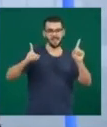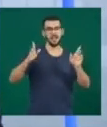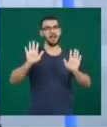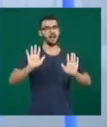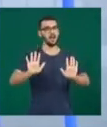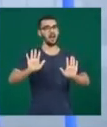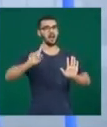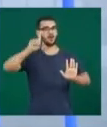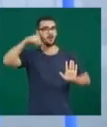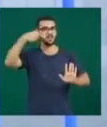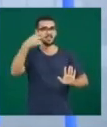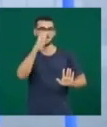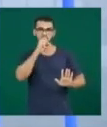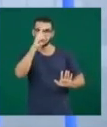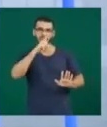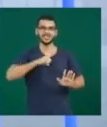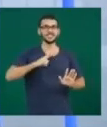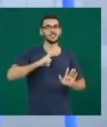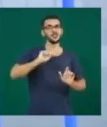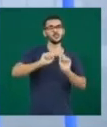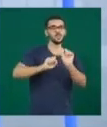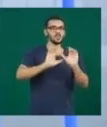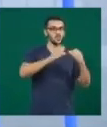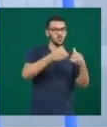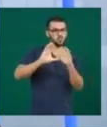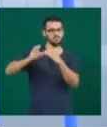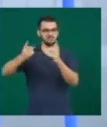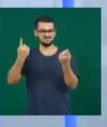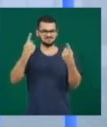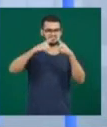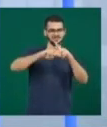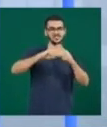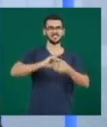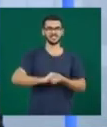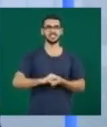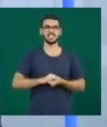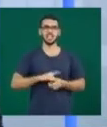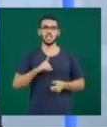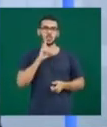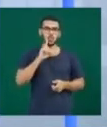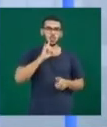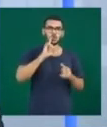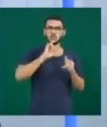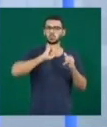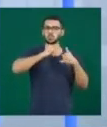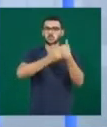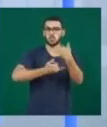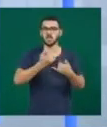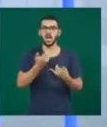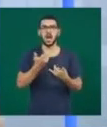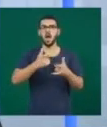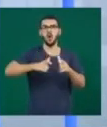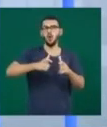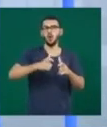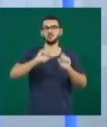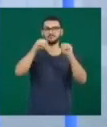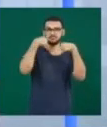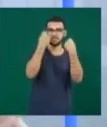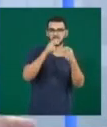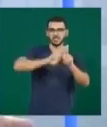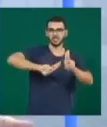dia 9 de dezembro, rolam então as semifinais. Todos os jogos são no campus de Educação Física da UFO e 14 atléticas